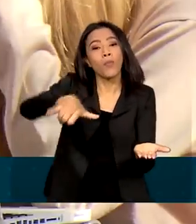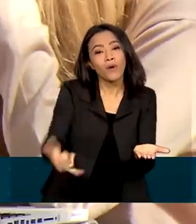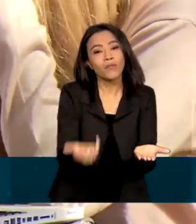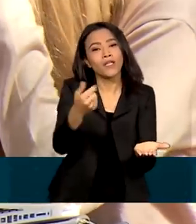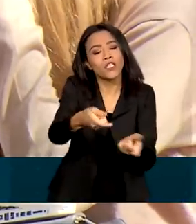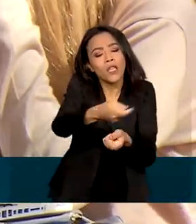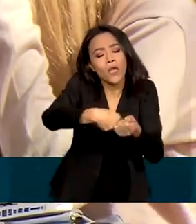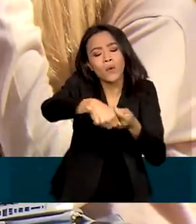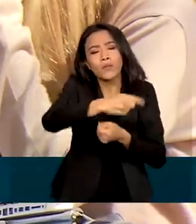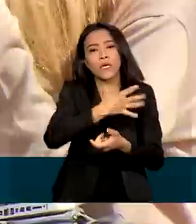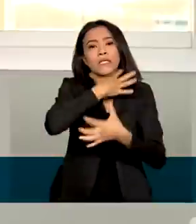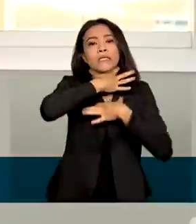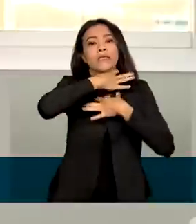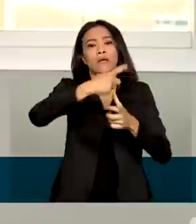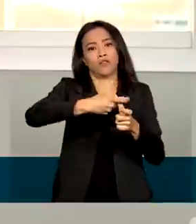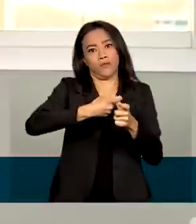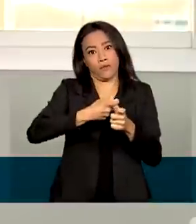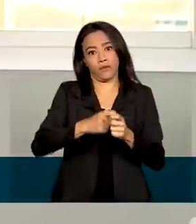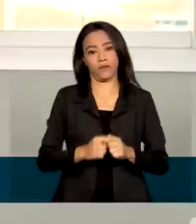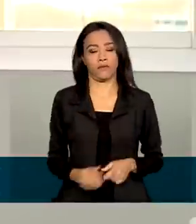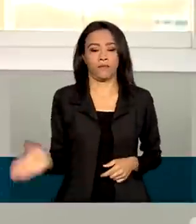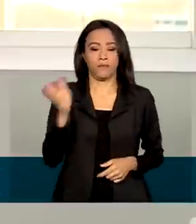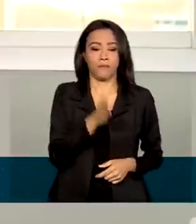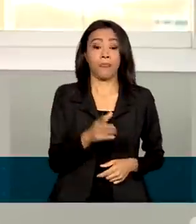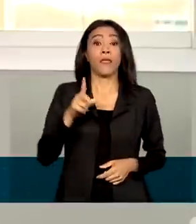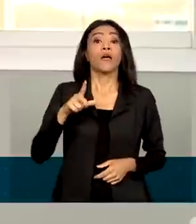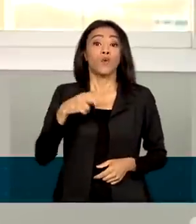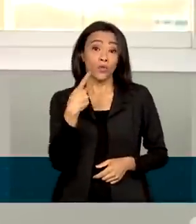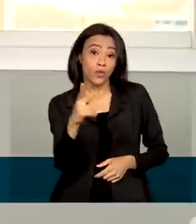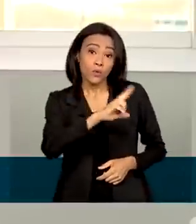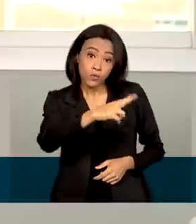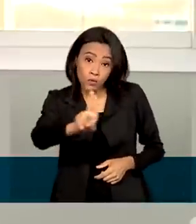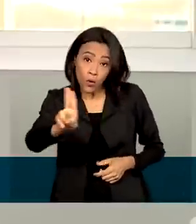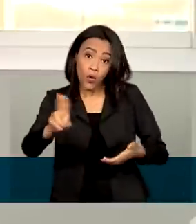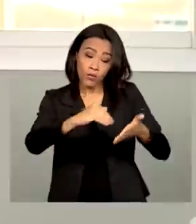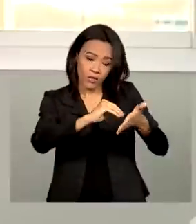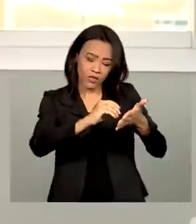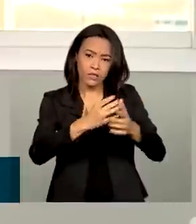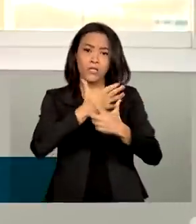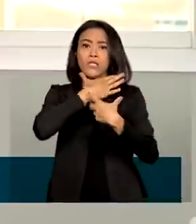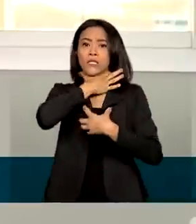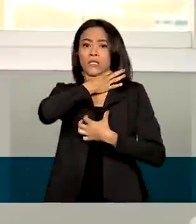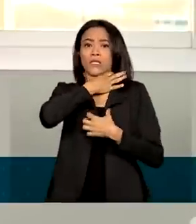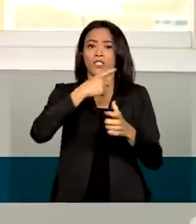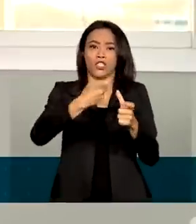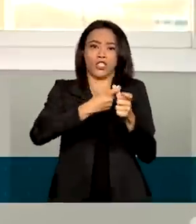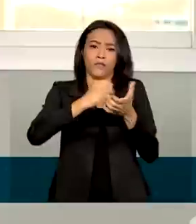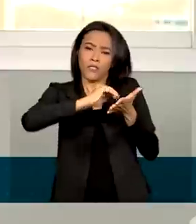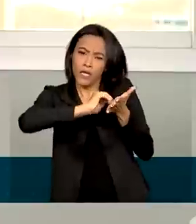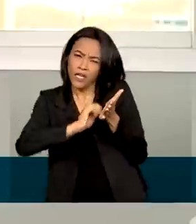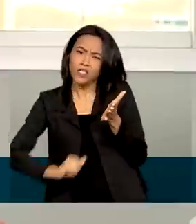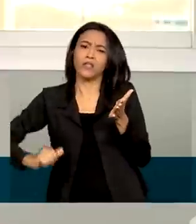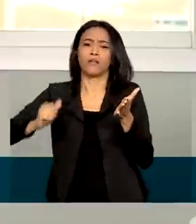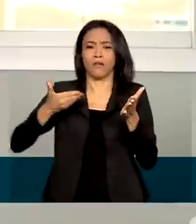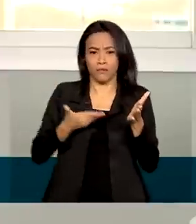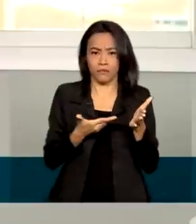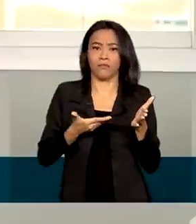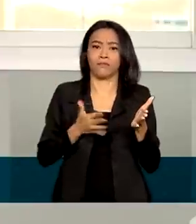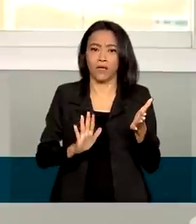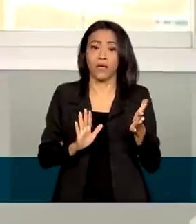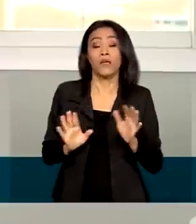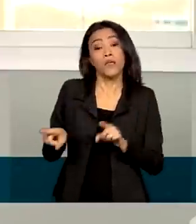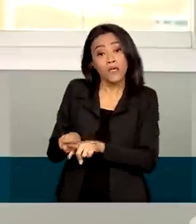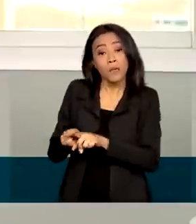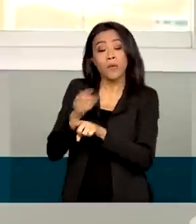renegociar as dívidas. Eles terem seus nomes retirados dos cadastros restritivos de crédito. E para o governo também,